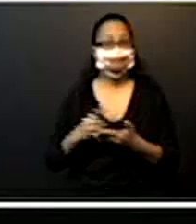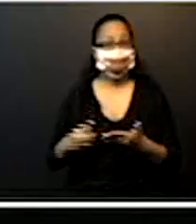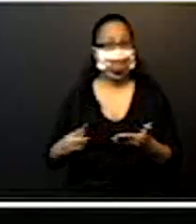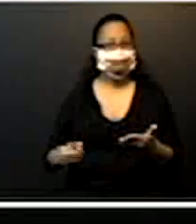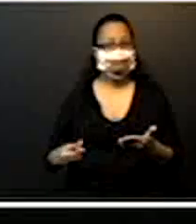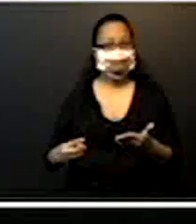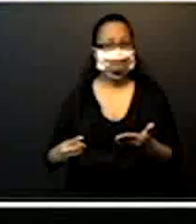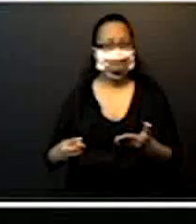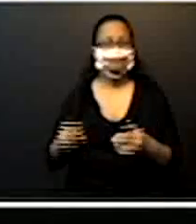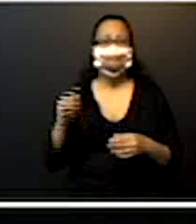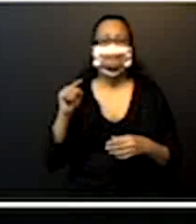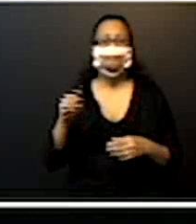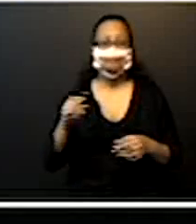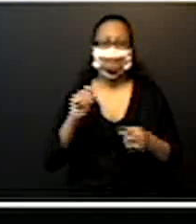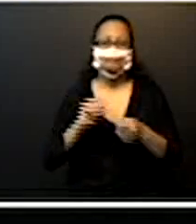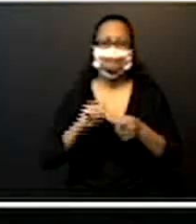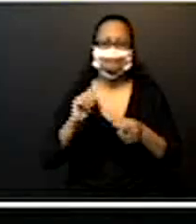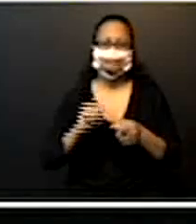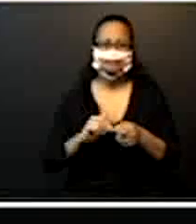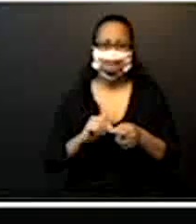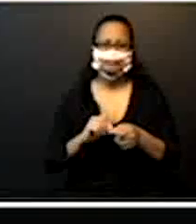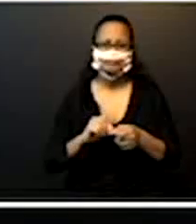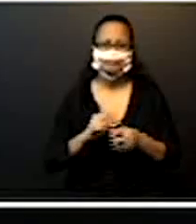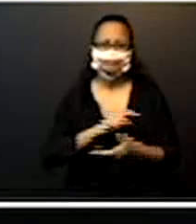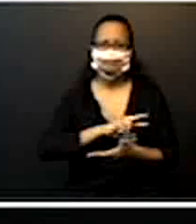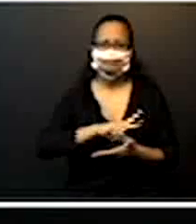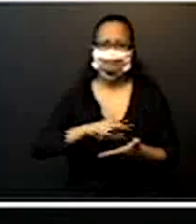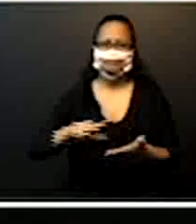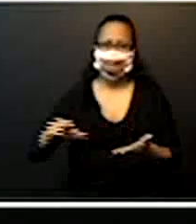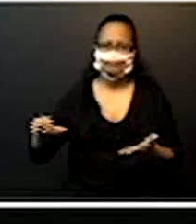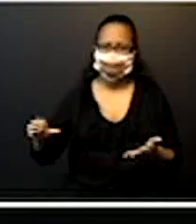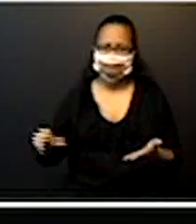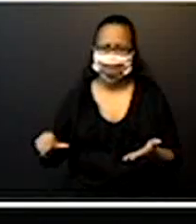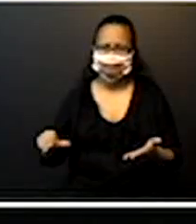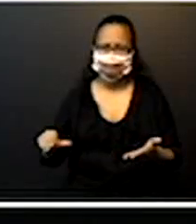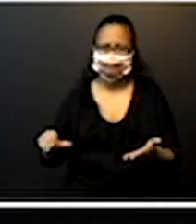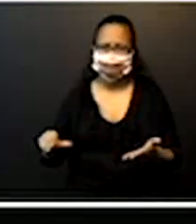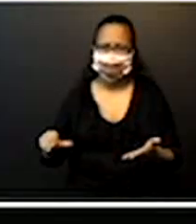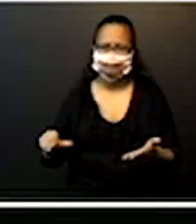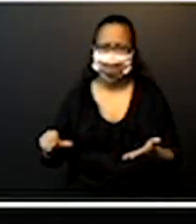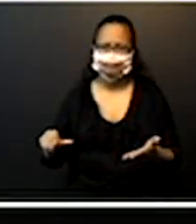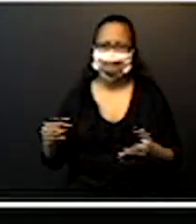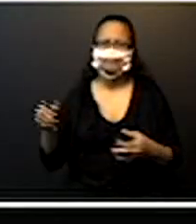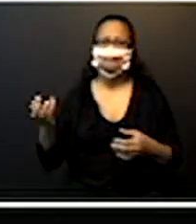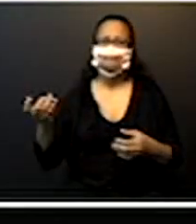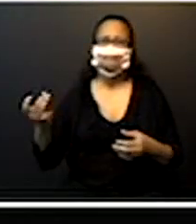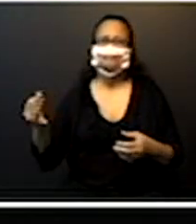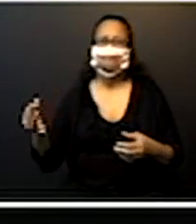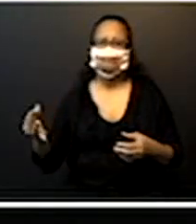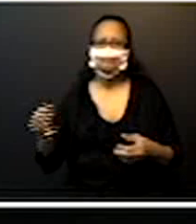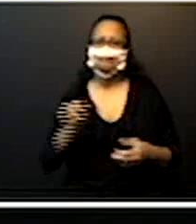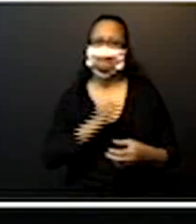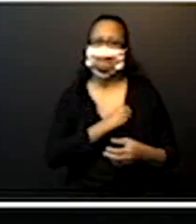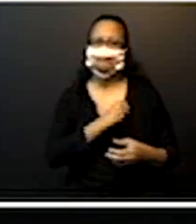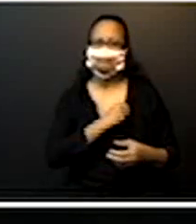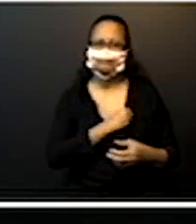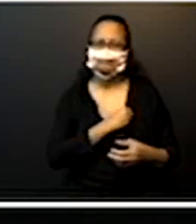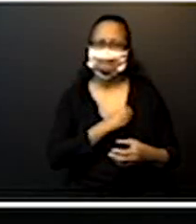Você já fez diversas composições e decomposições. Todo mundo lembra o que é compor e decompor?